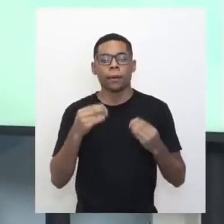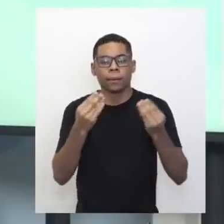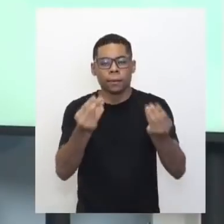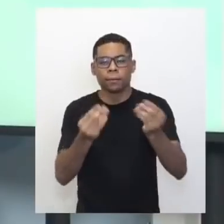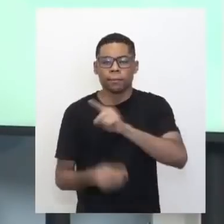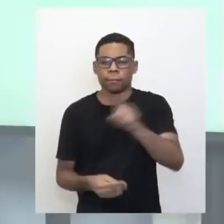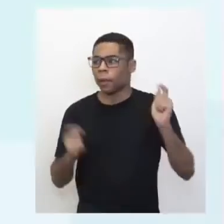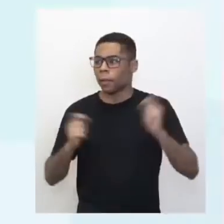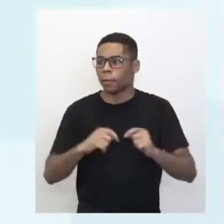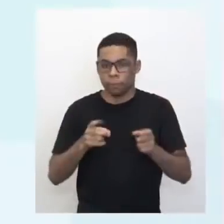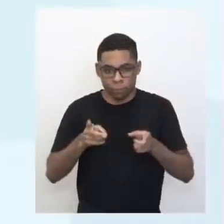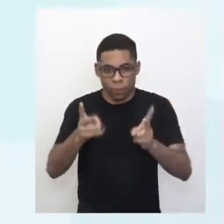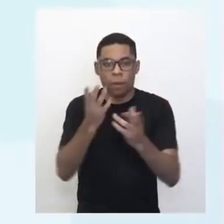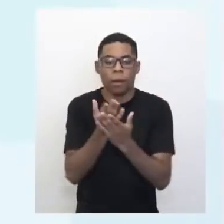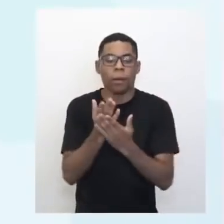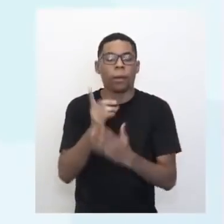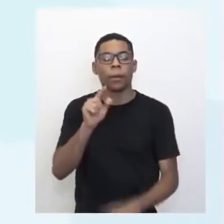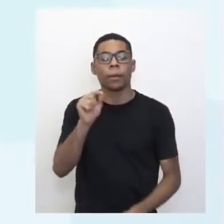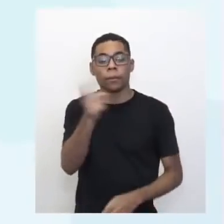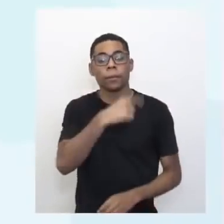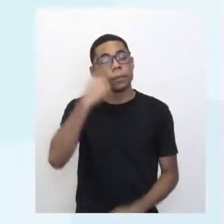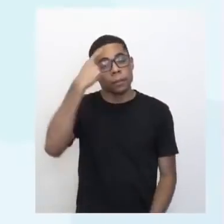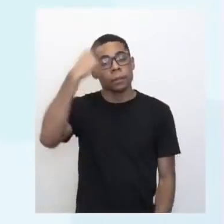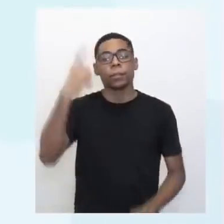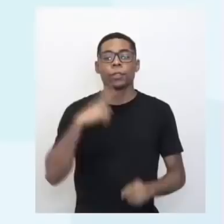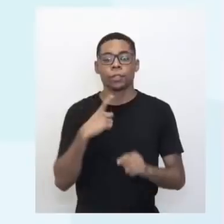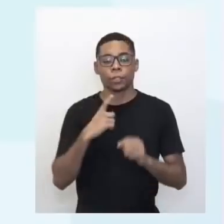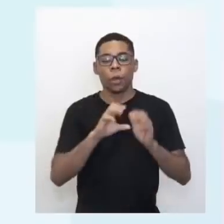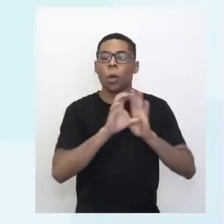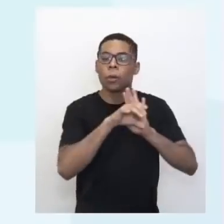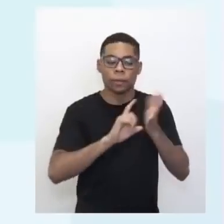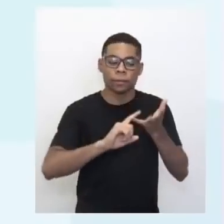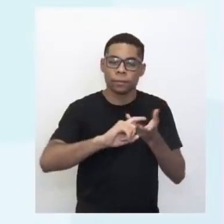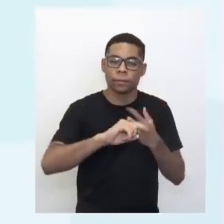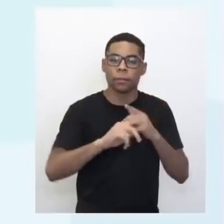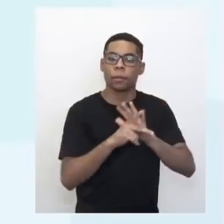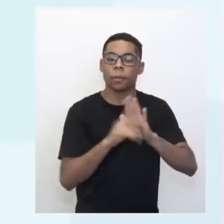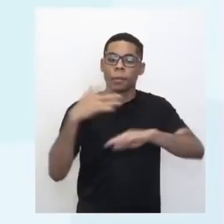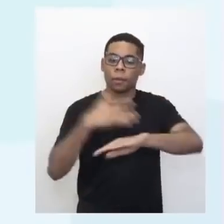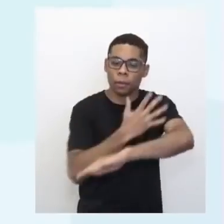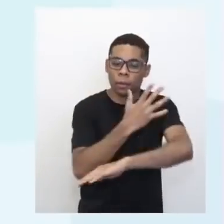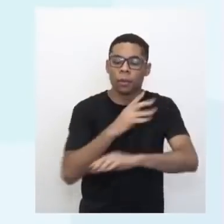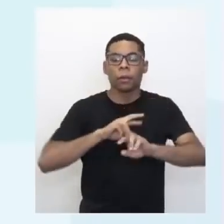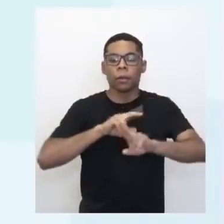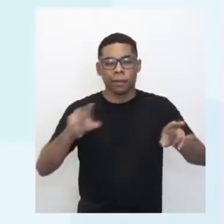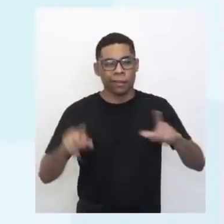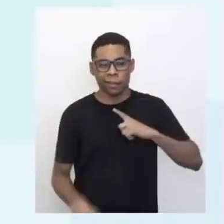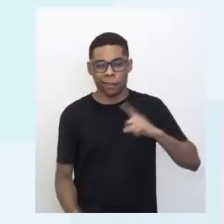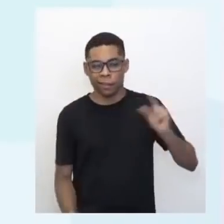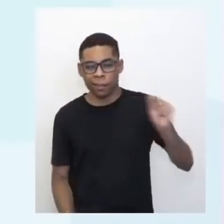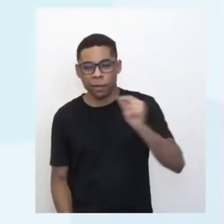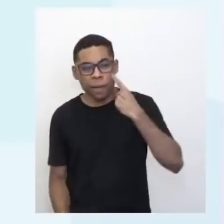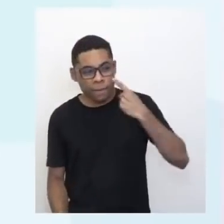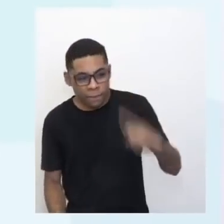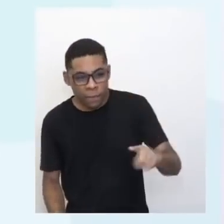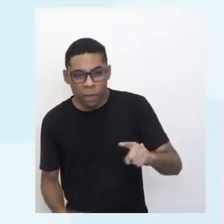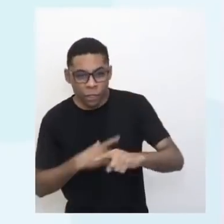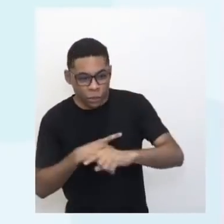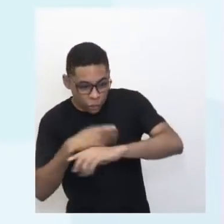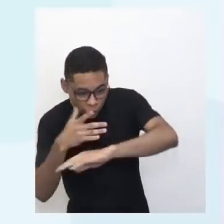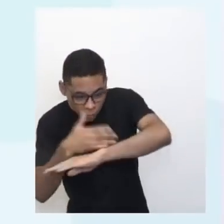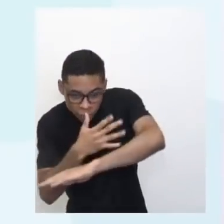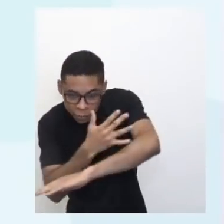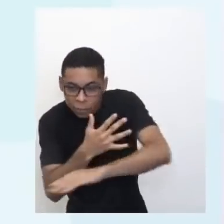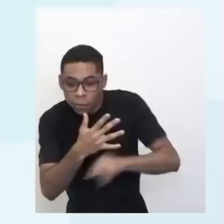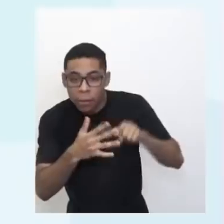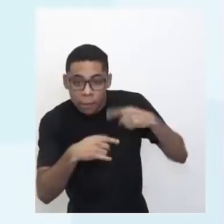tocar essa aula é rever os conceitos de radiação, né, das ondas, né, eletromagnéticas e suas